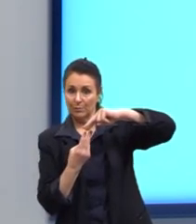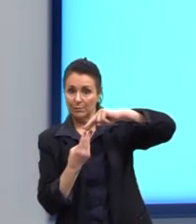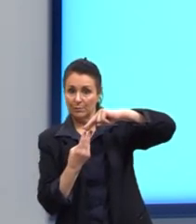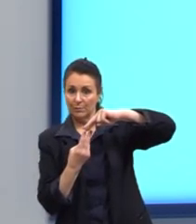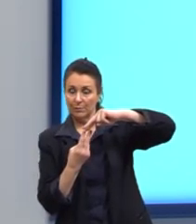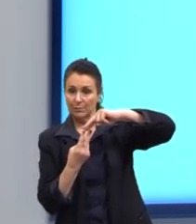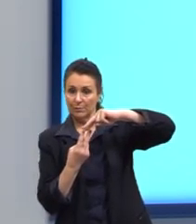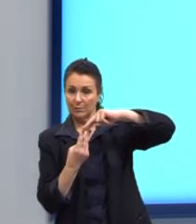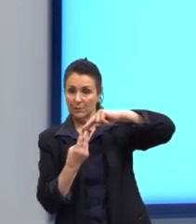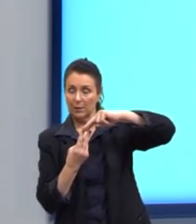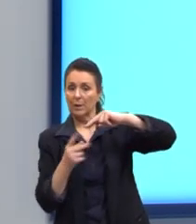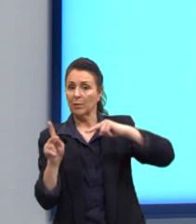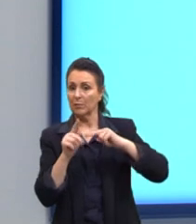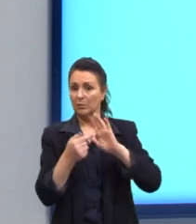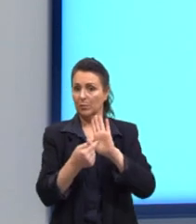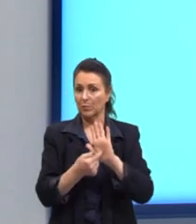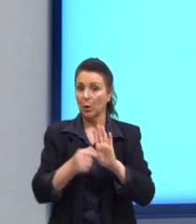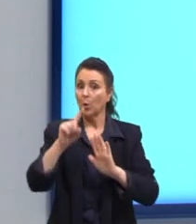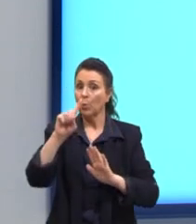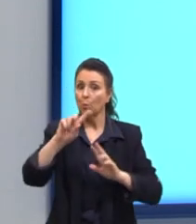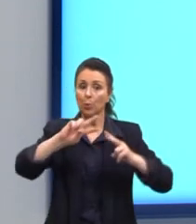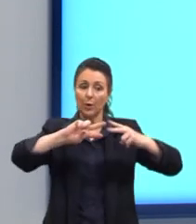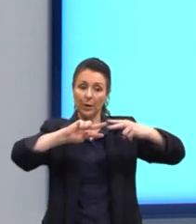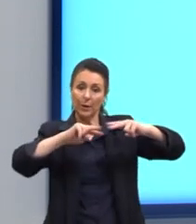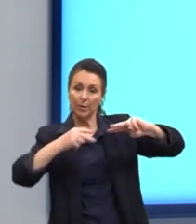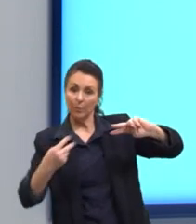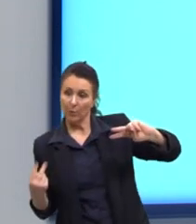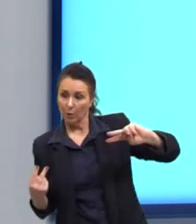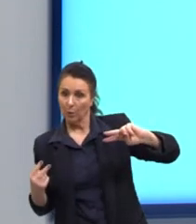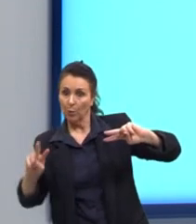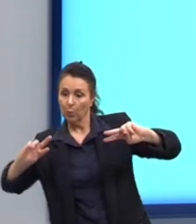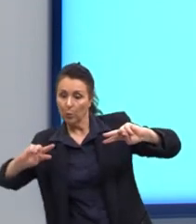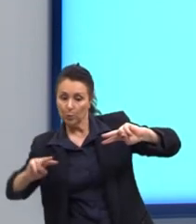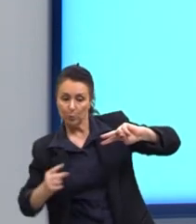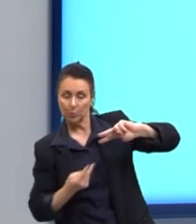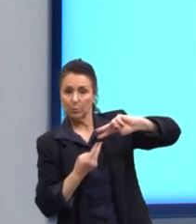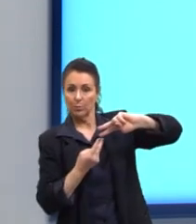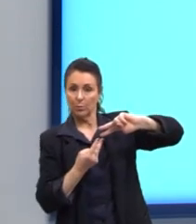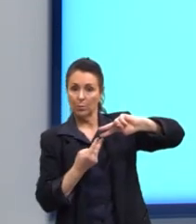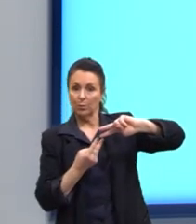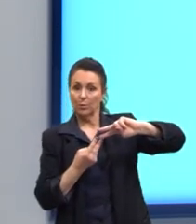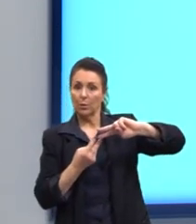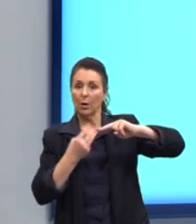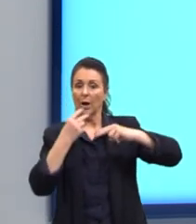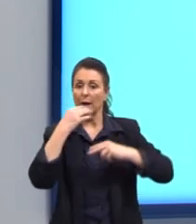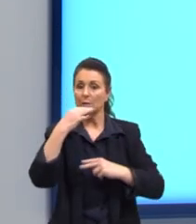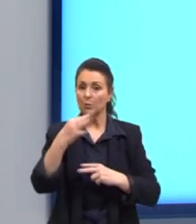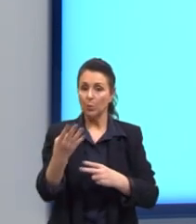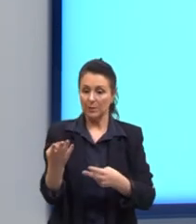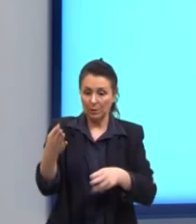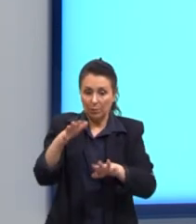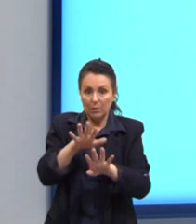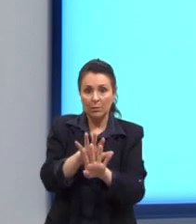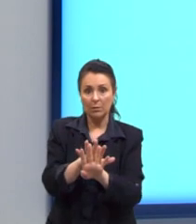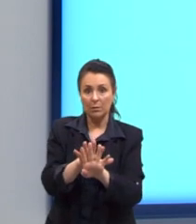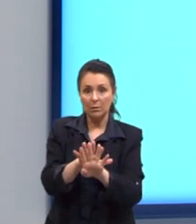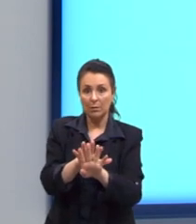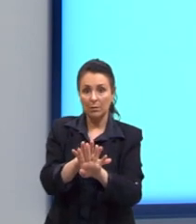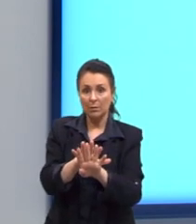no caso daqui que um se quebrou e se fundiu com o outro, as cores aparecem sobrepostas. Até aí, ok.